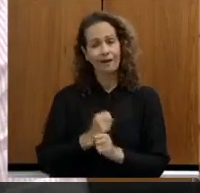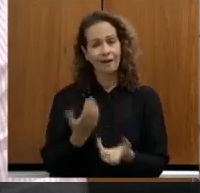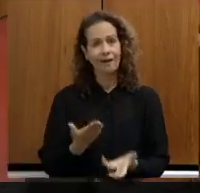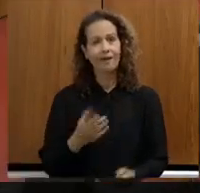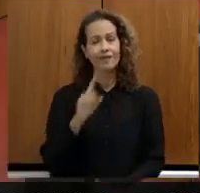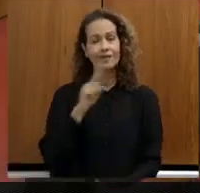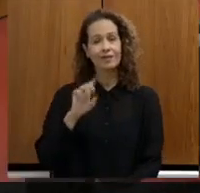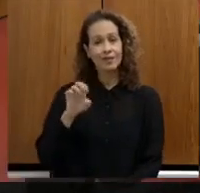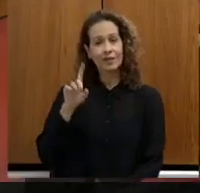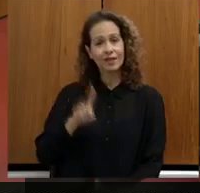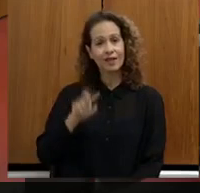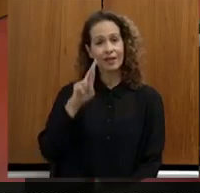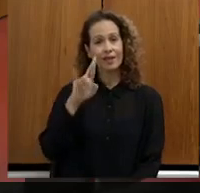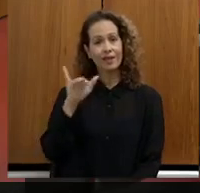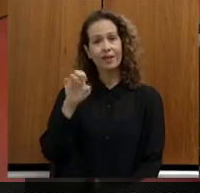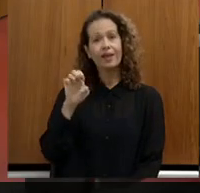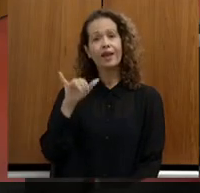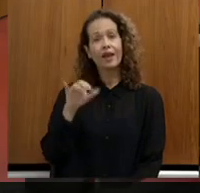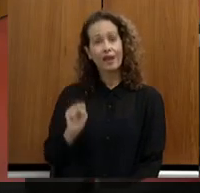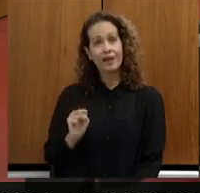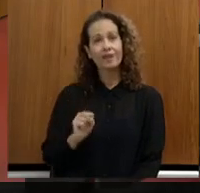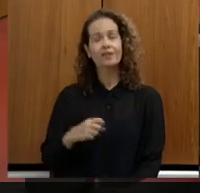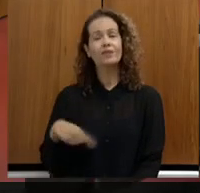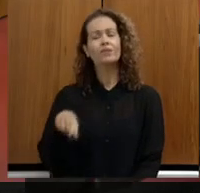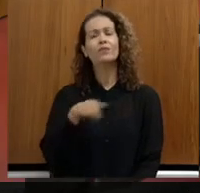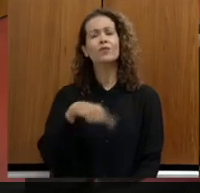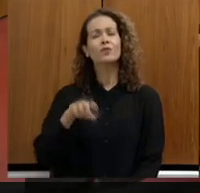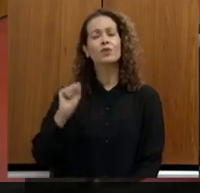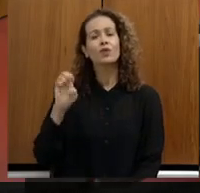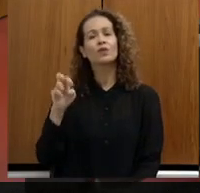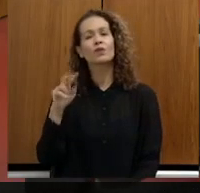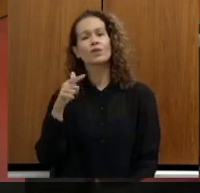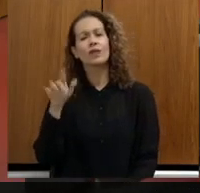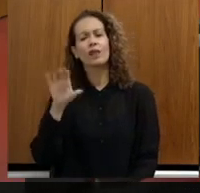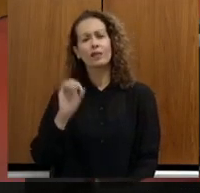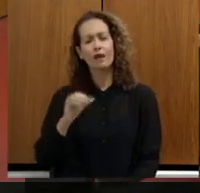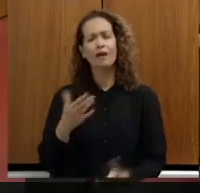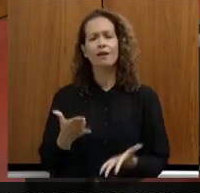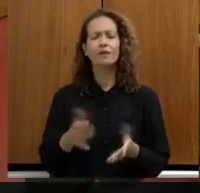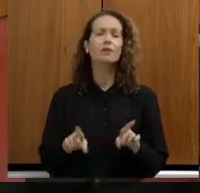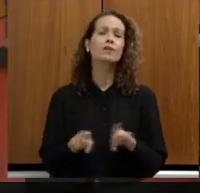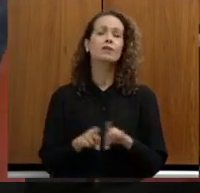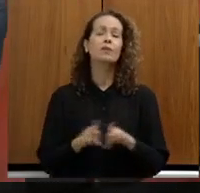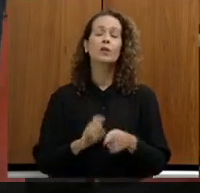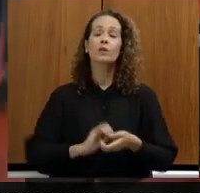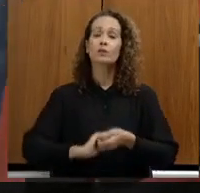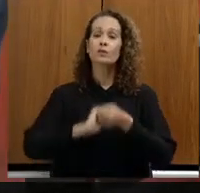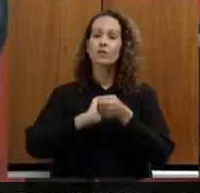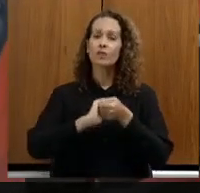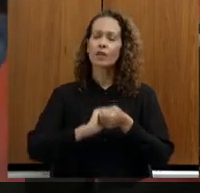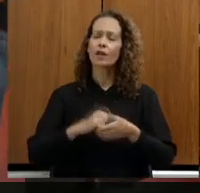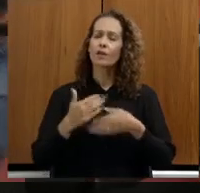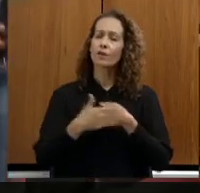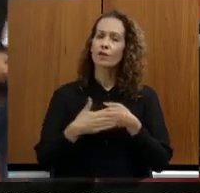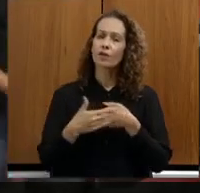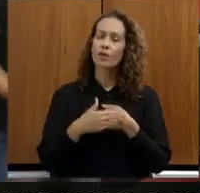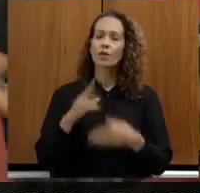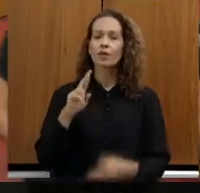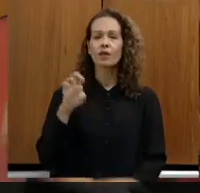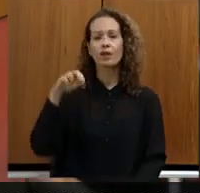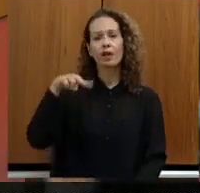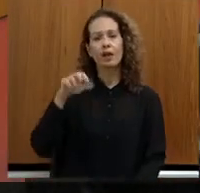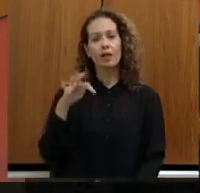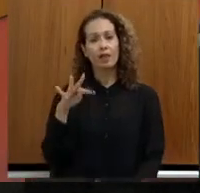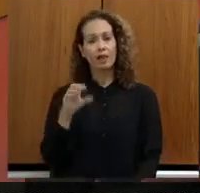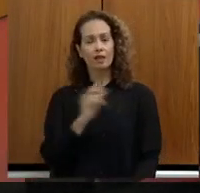Reis, lá do nosso sertão. eu gostaria também de cumprimentar com muito carinho o Renato Brandão,